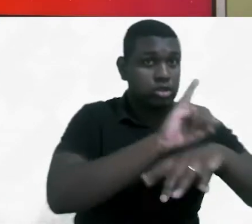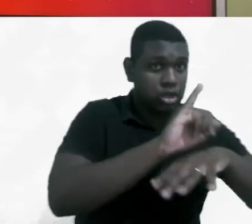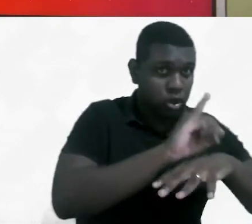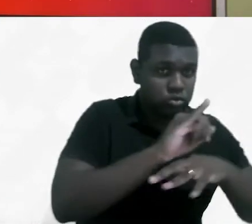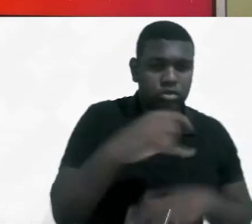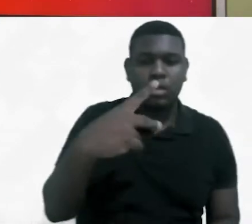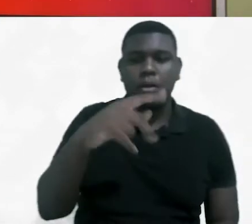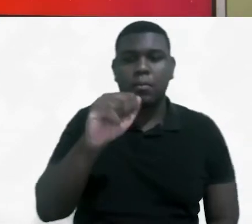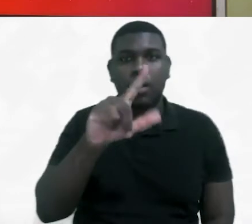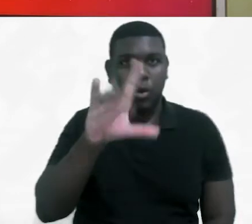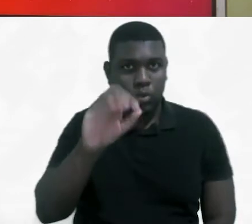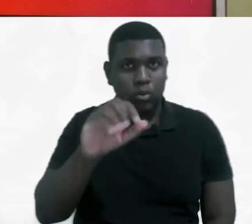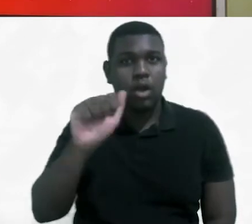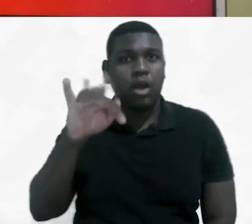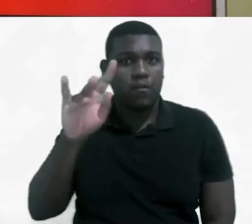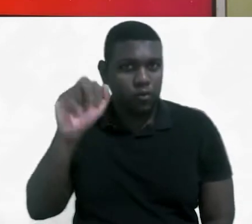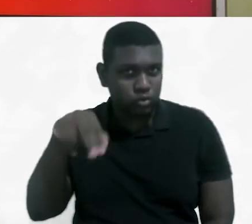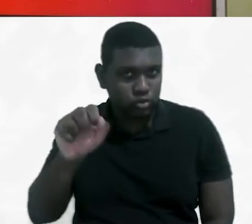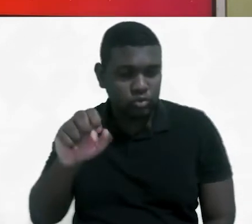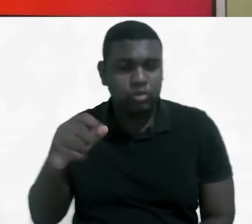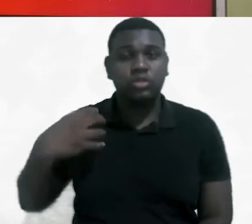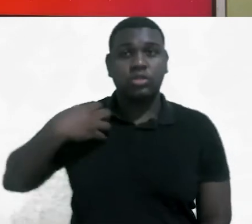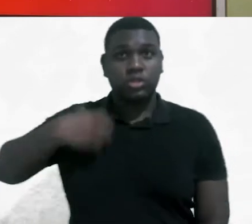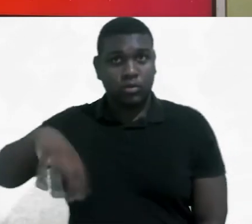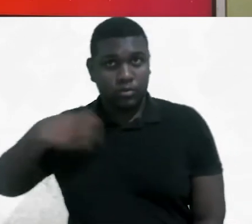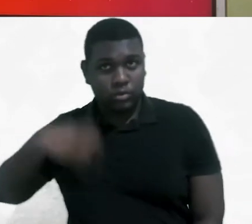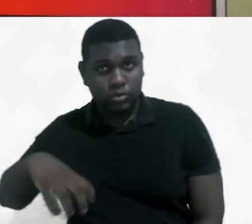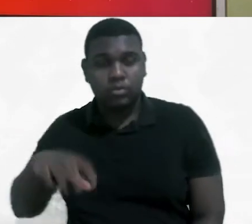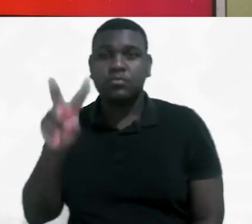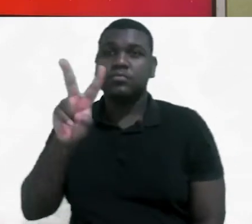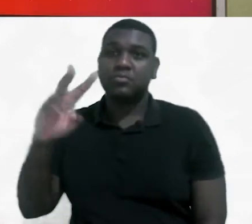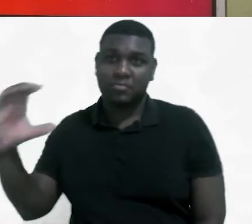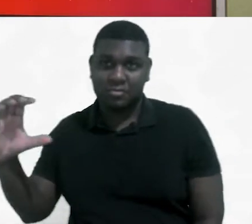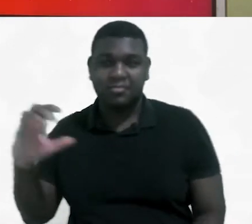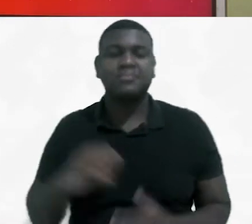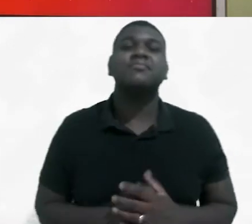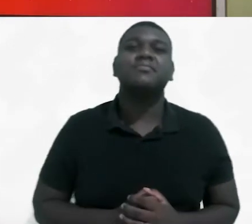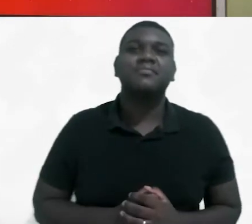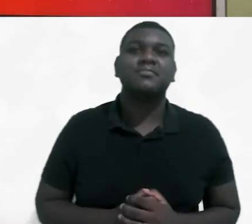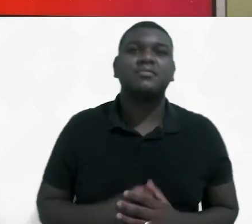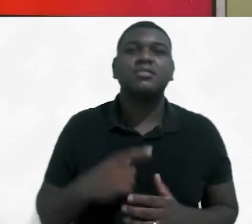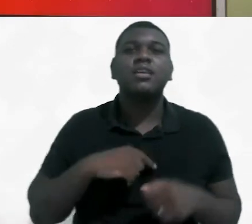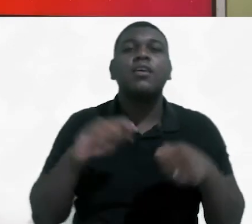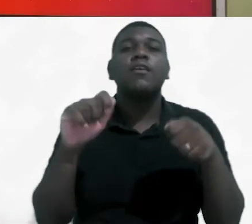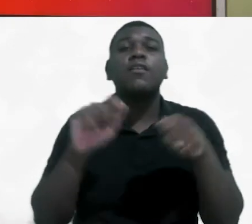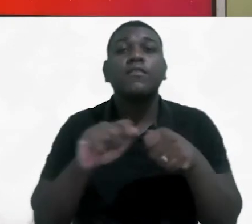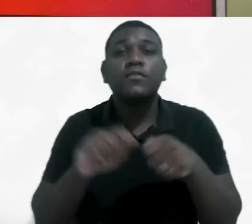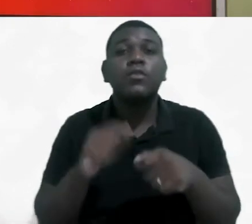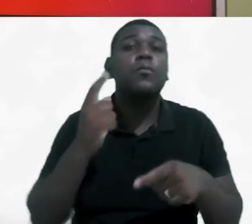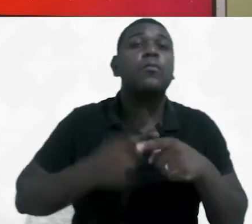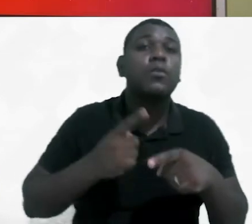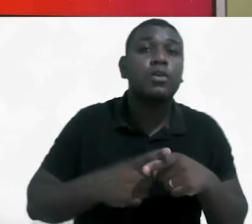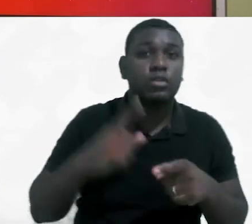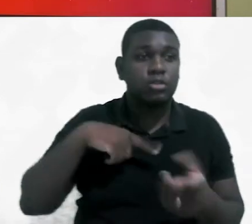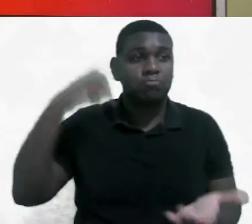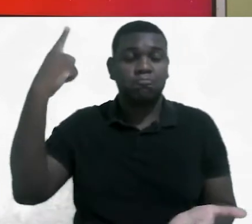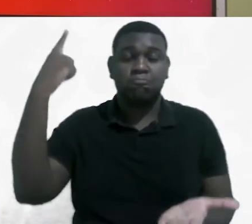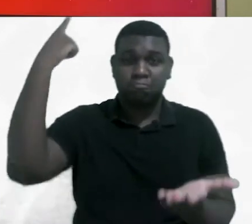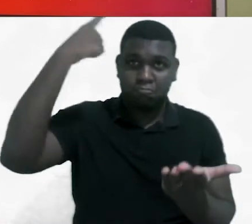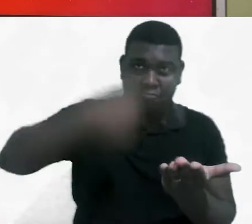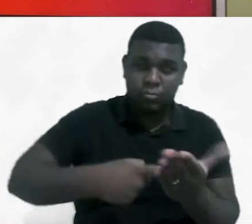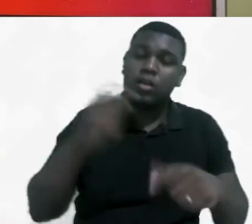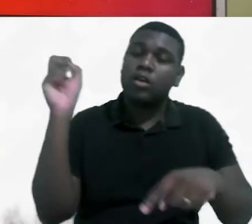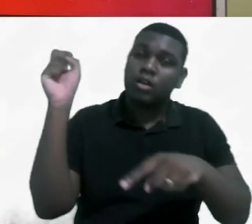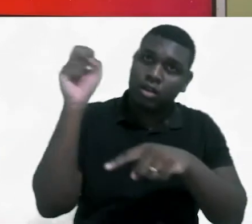os Campos, Ilhéus, Paulo Afonso, Salvador e Vitória da Conquista. A ação é resultado